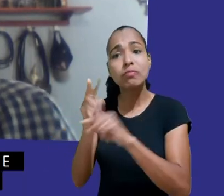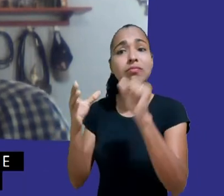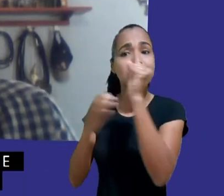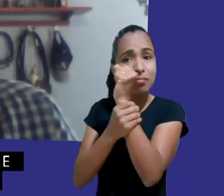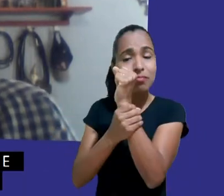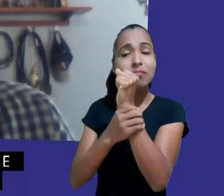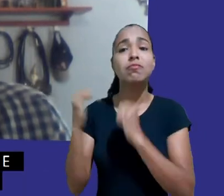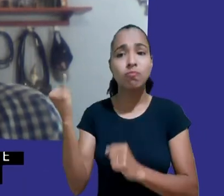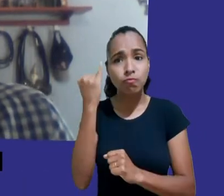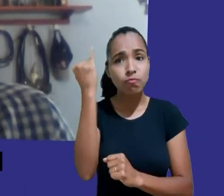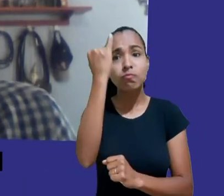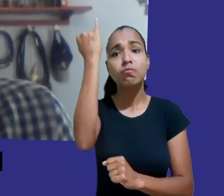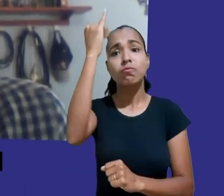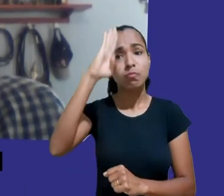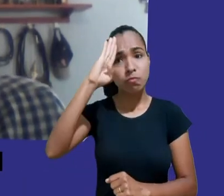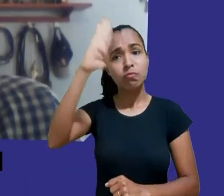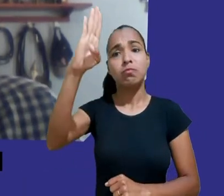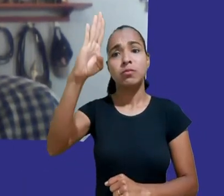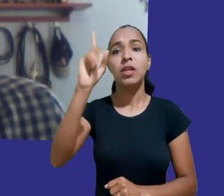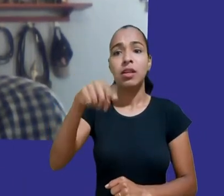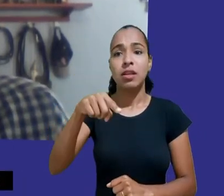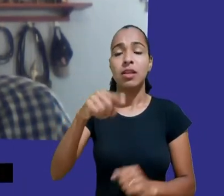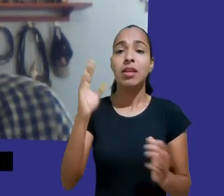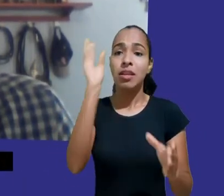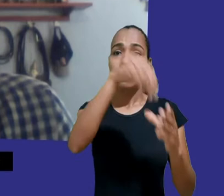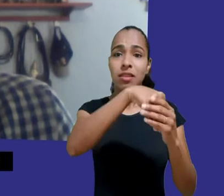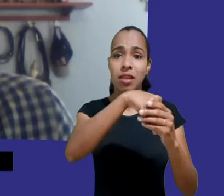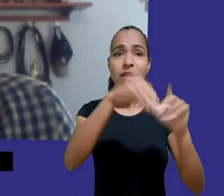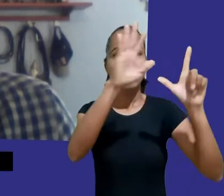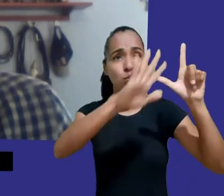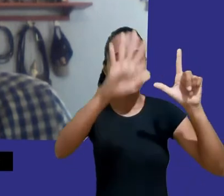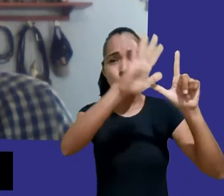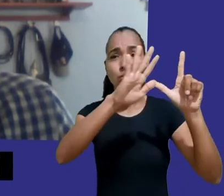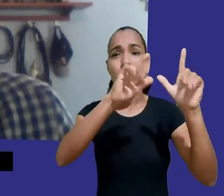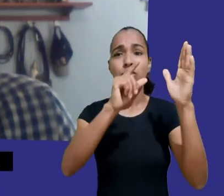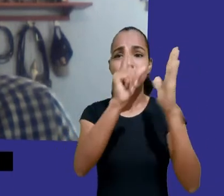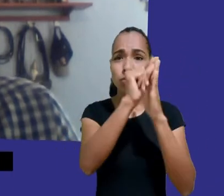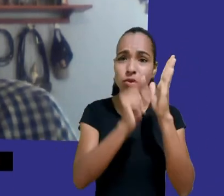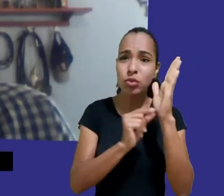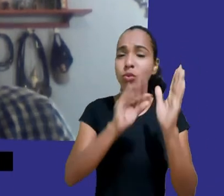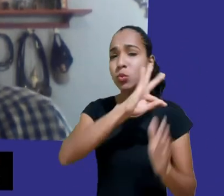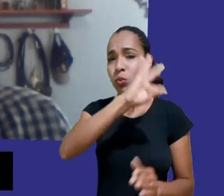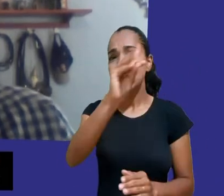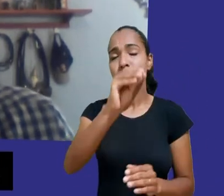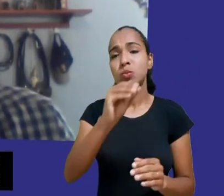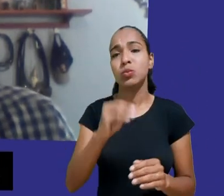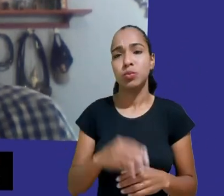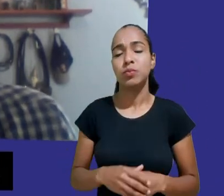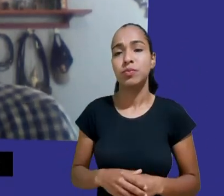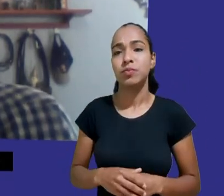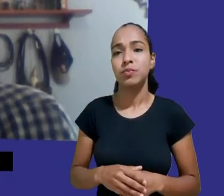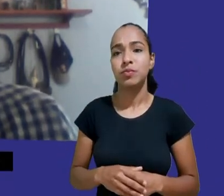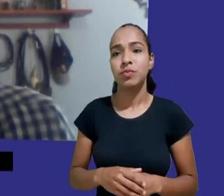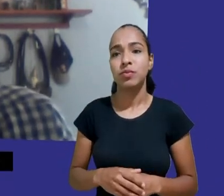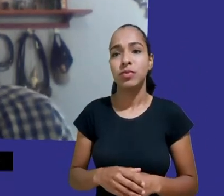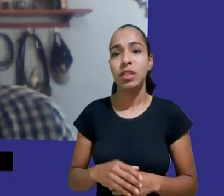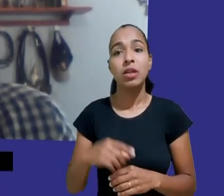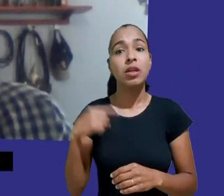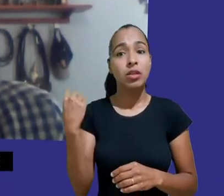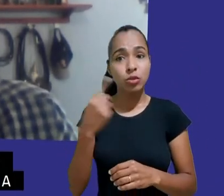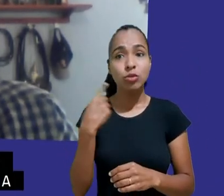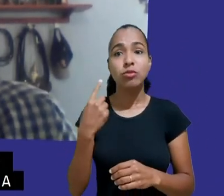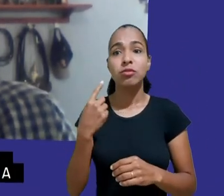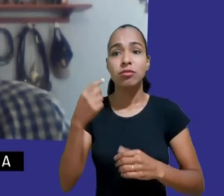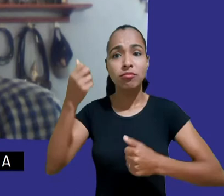ambiente digital, né? E eu acho que é justamente isso que esse parecer nos traz com tanta riqueza, mostrando para a gente que existe sim um dever de